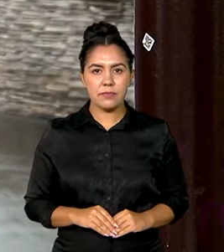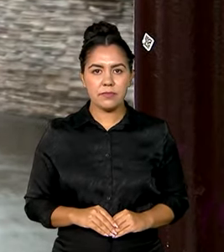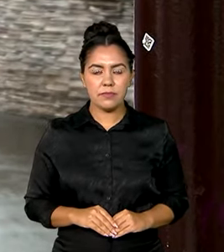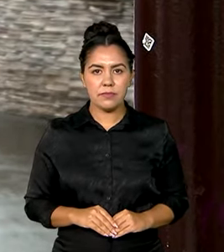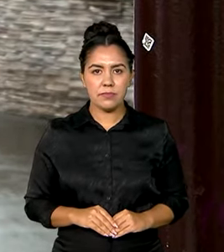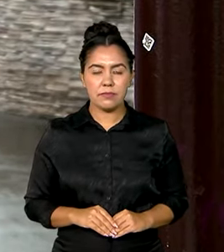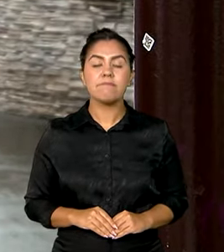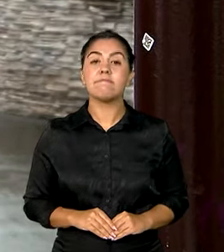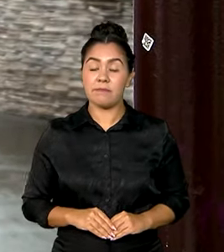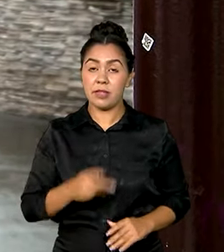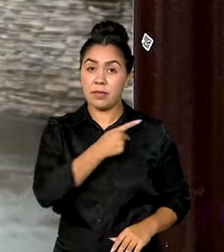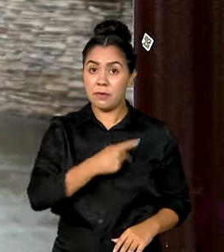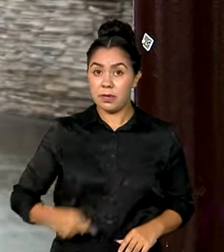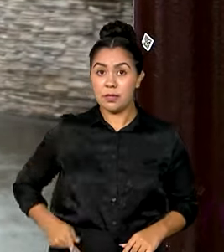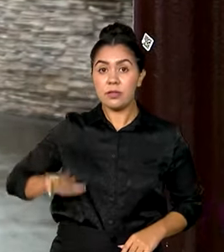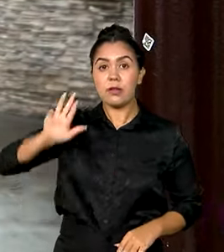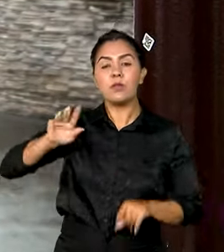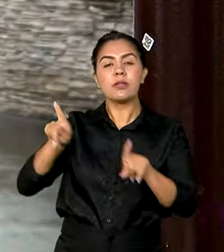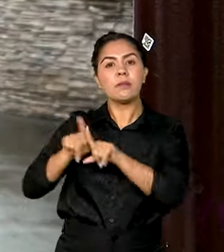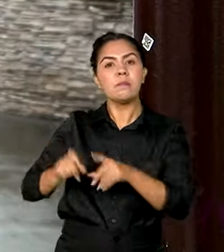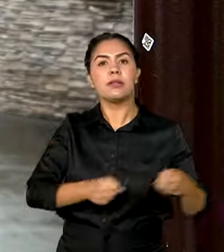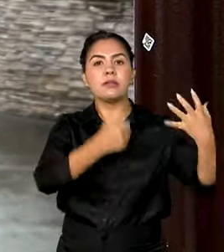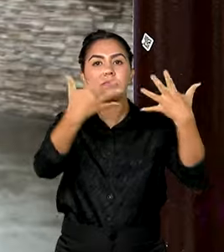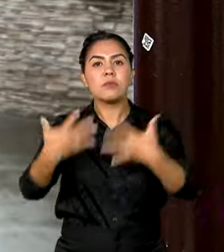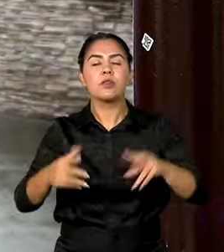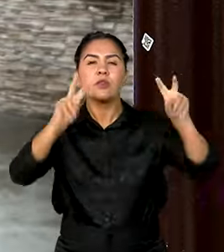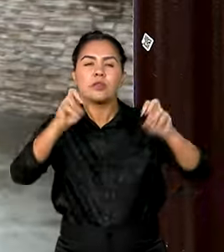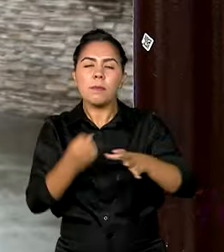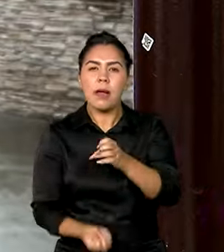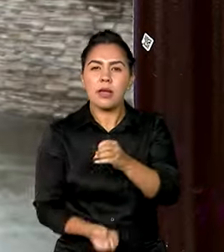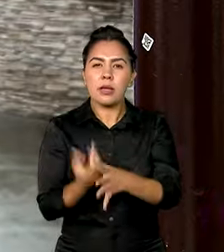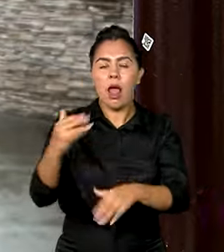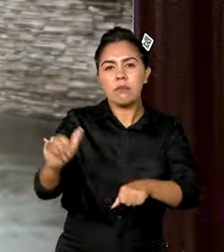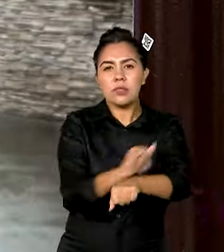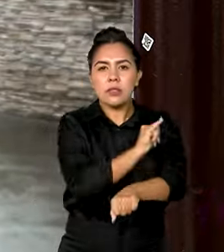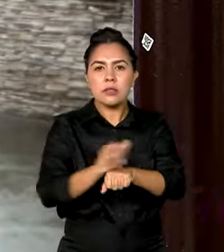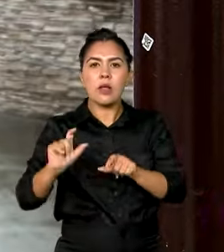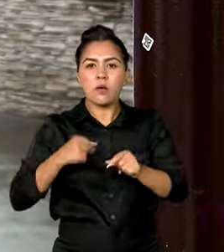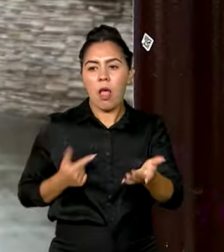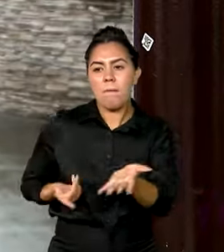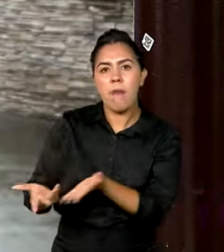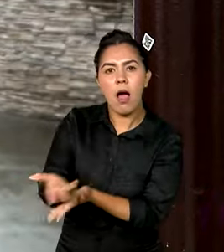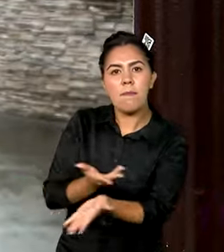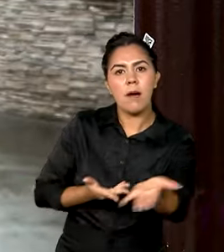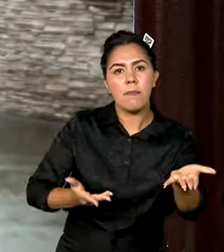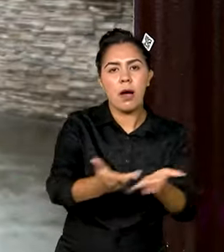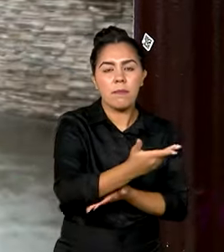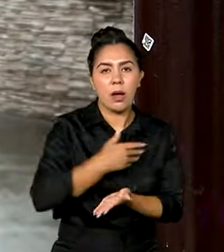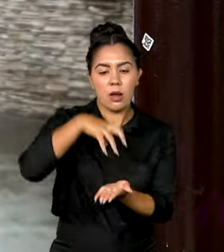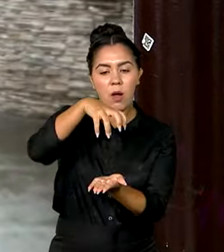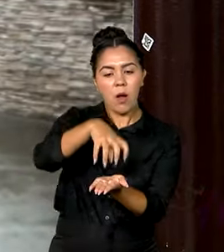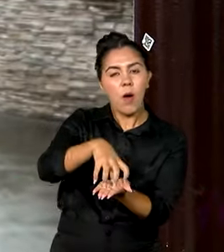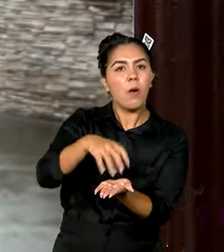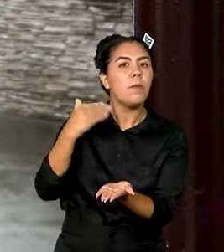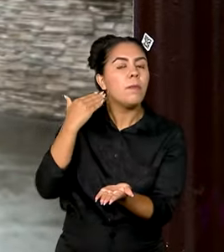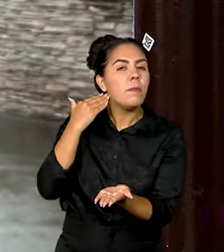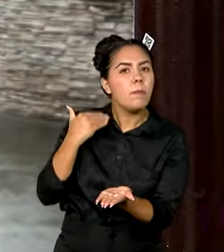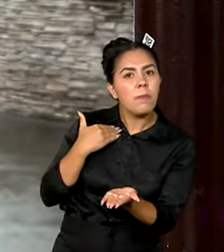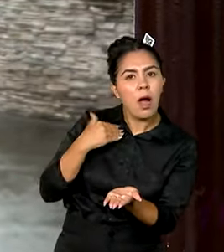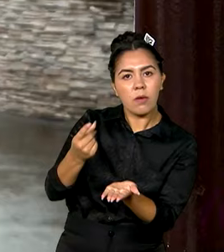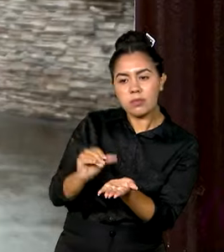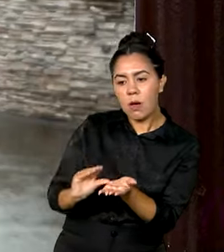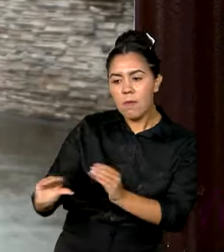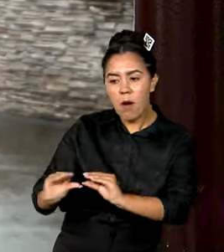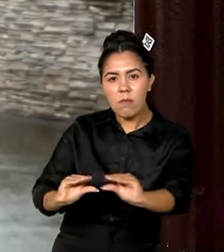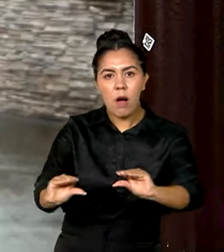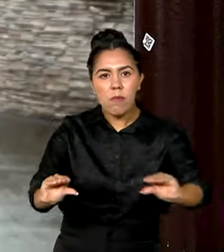Lula também falou sobre a criação de um mecanismo de cooperação interbancária para estabelecer linhas de crédito em